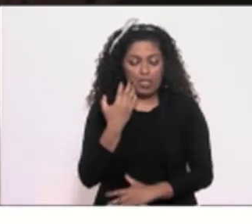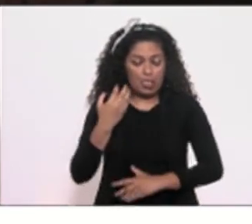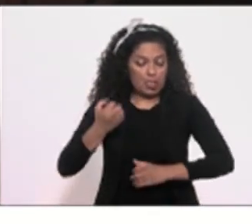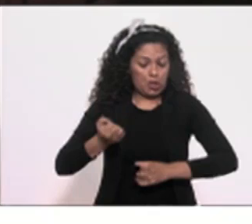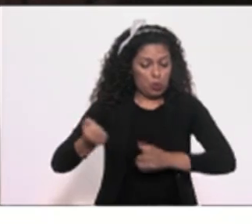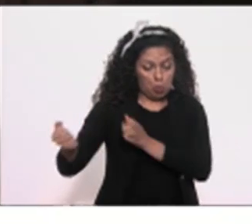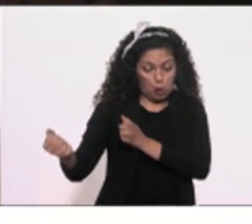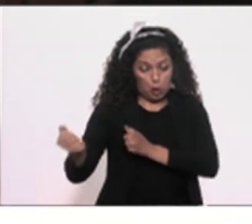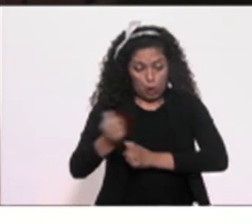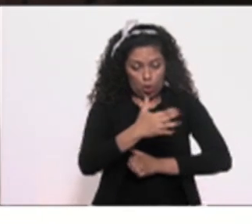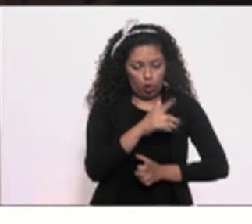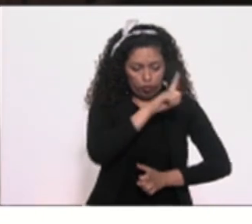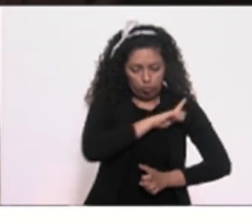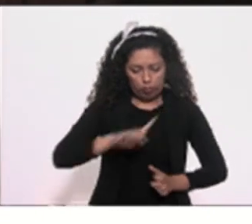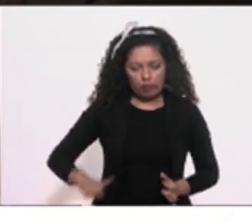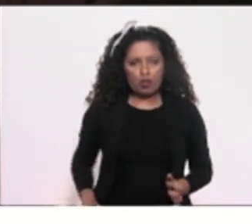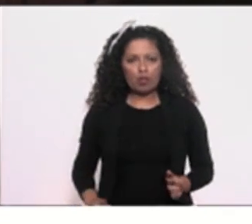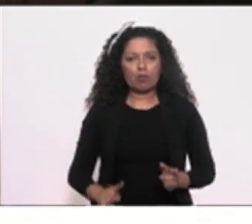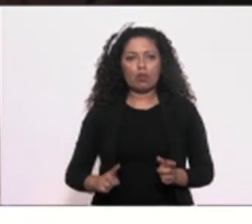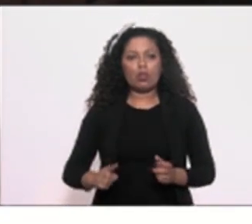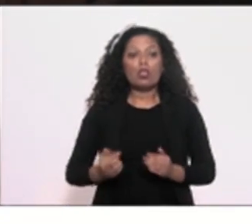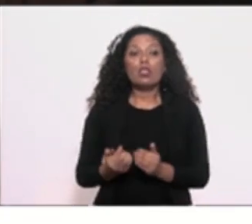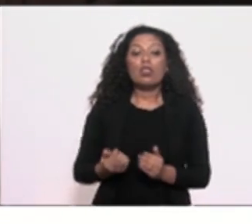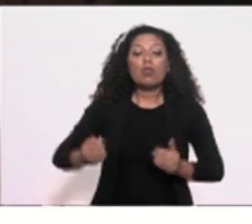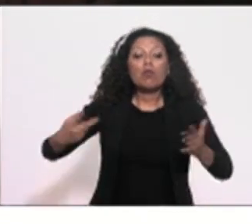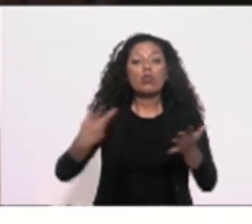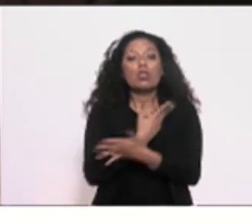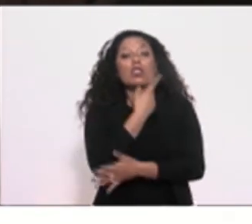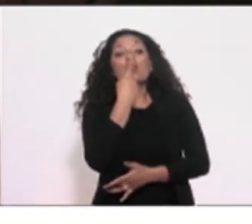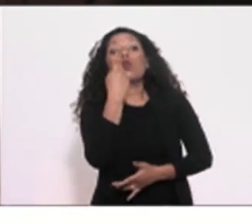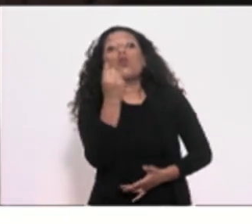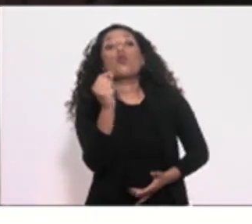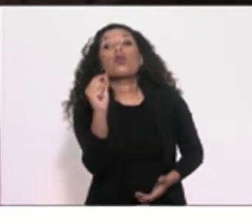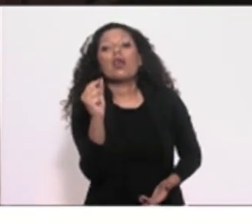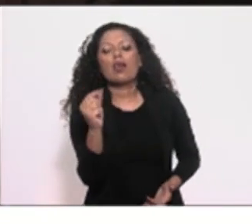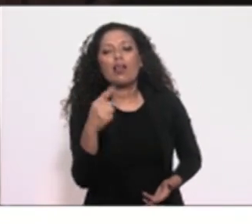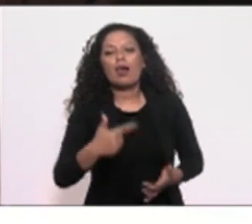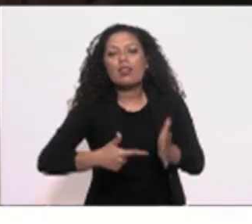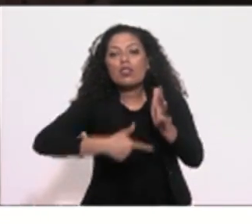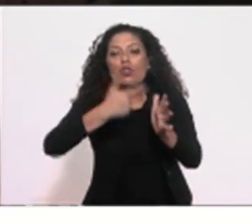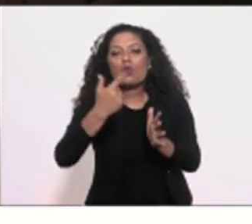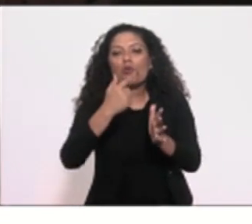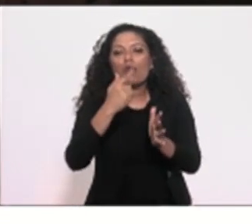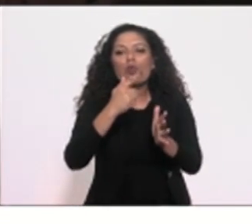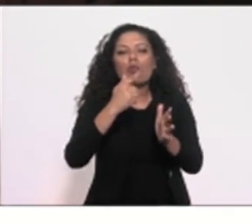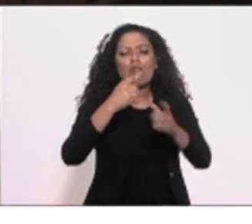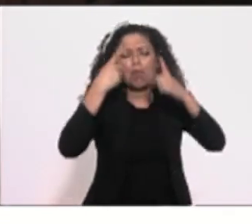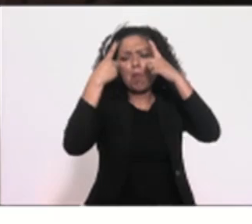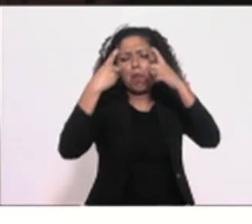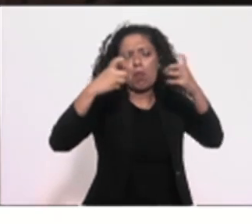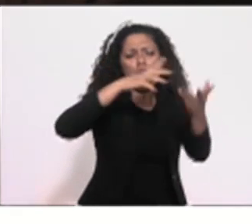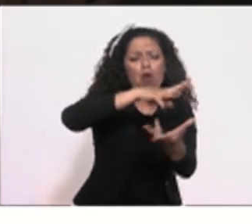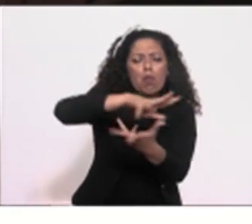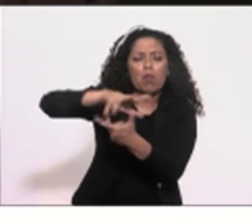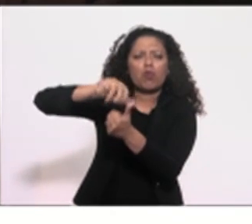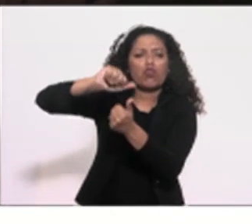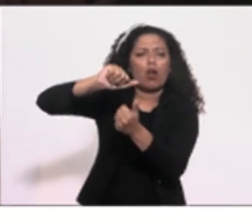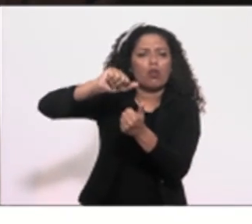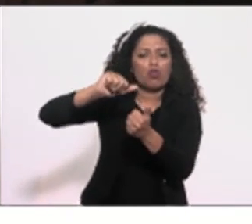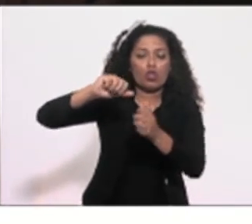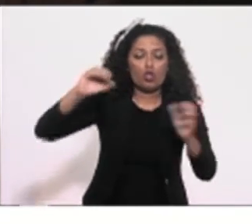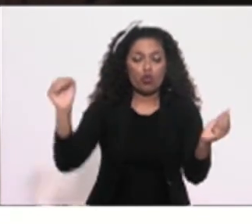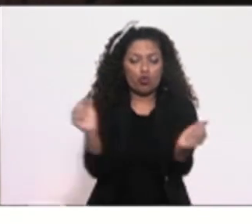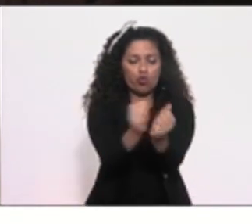nova ordem, gerou a Segunda Guerra Mundial, em que se juntaram três países